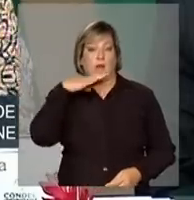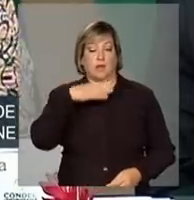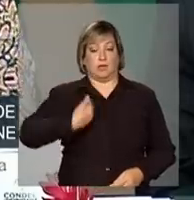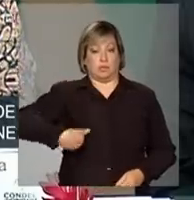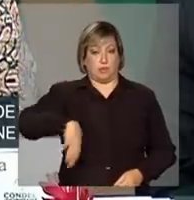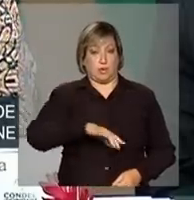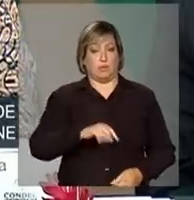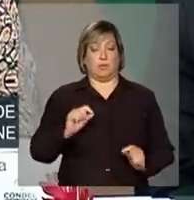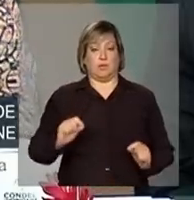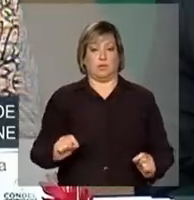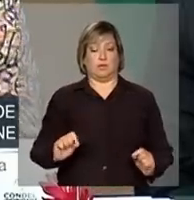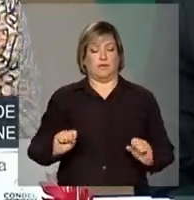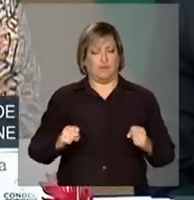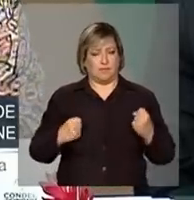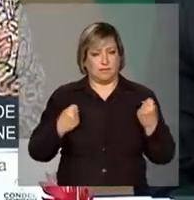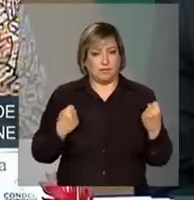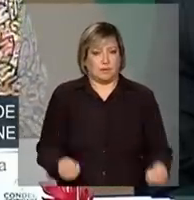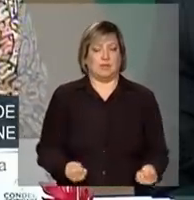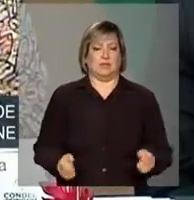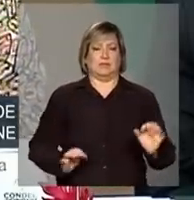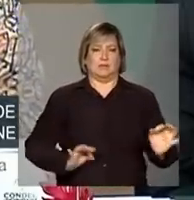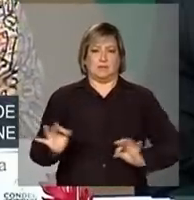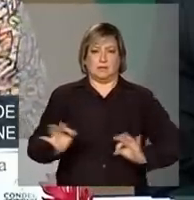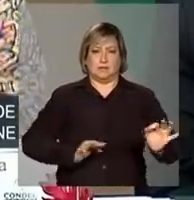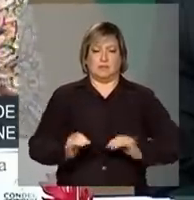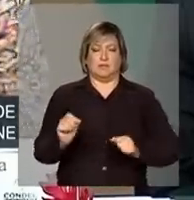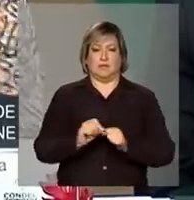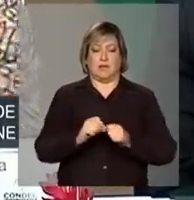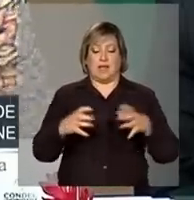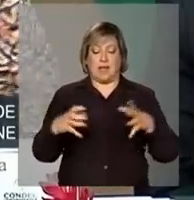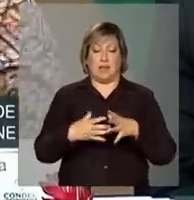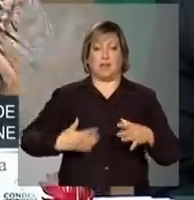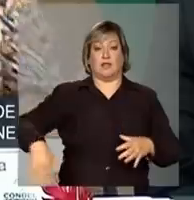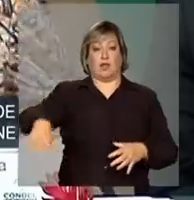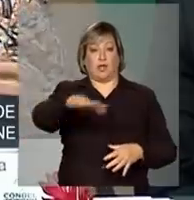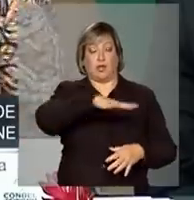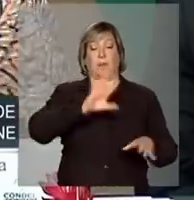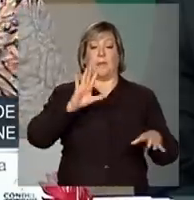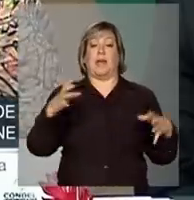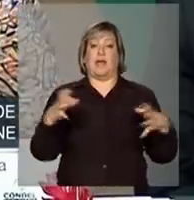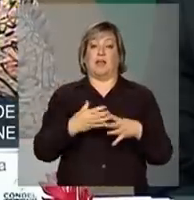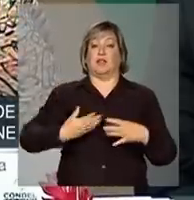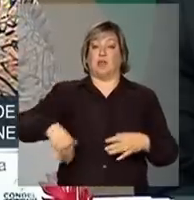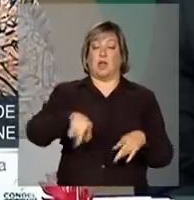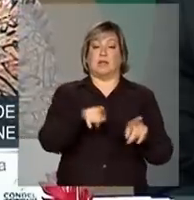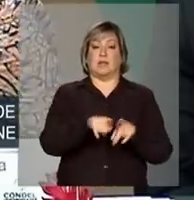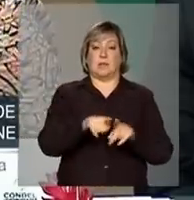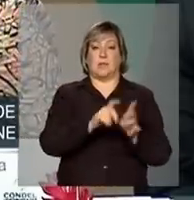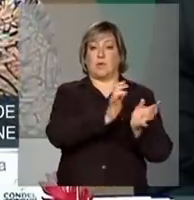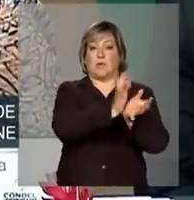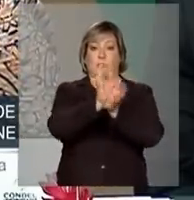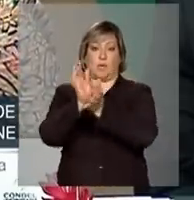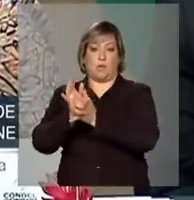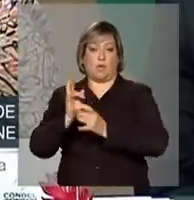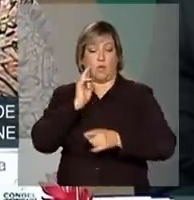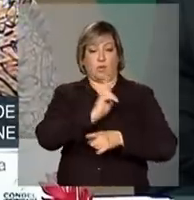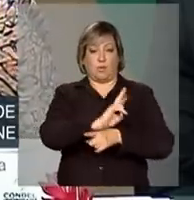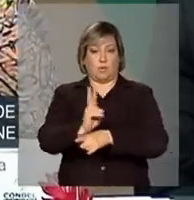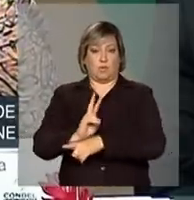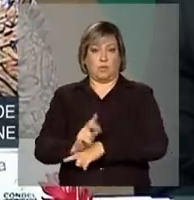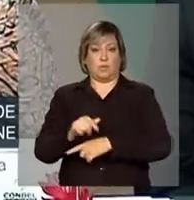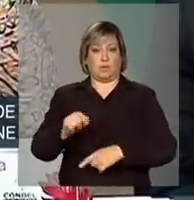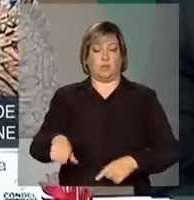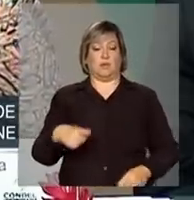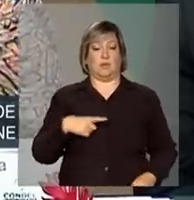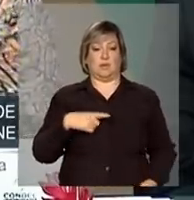construir um consenso não só entre nós, mas entre nós e os órgãos de controle, como é o caso do